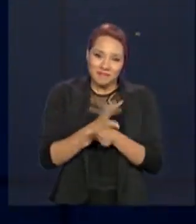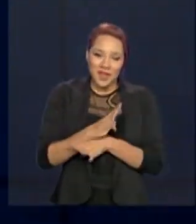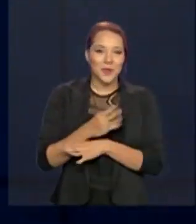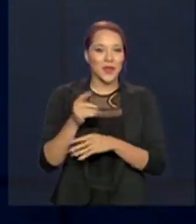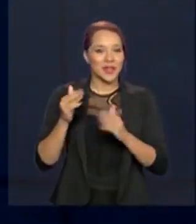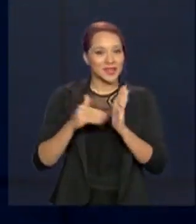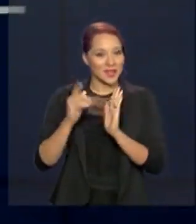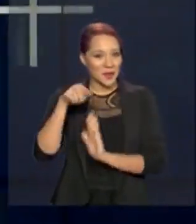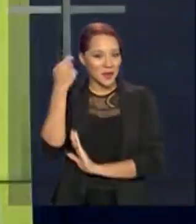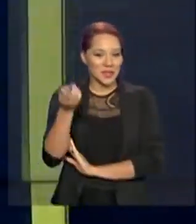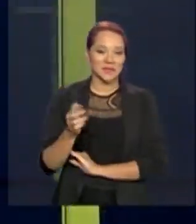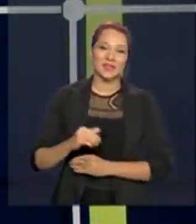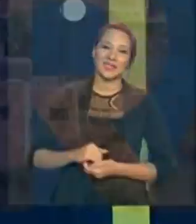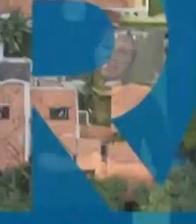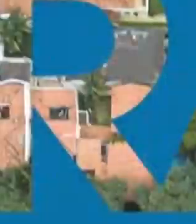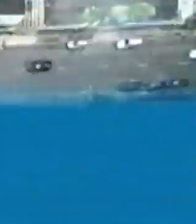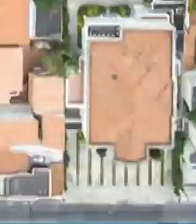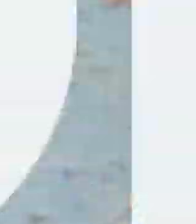Até a próxima edição.